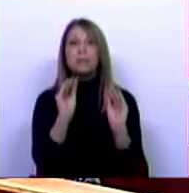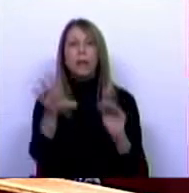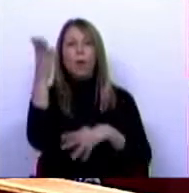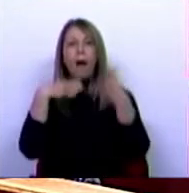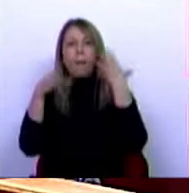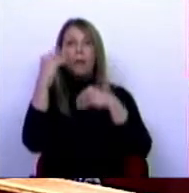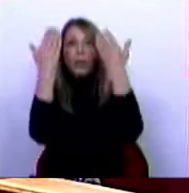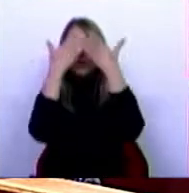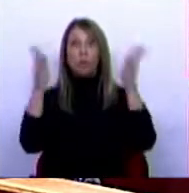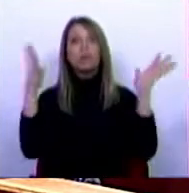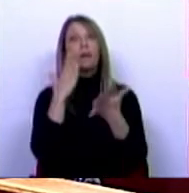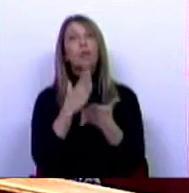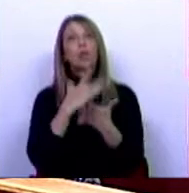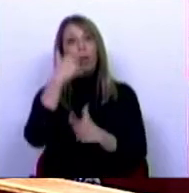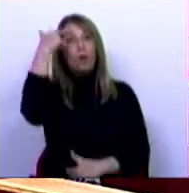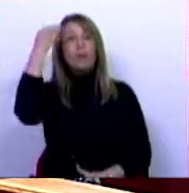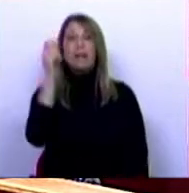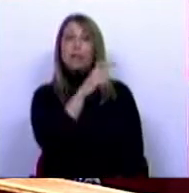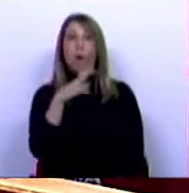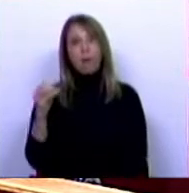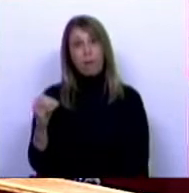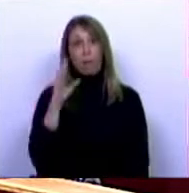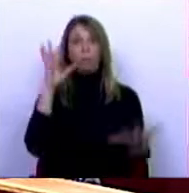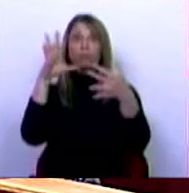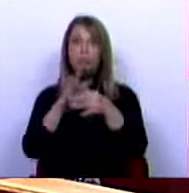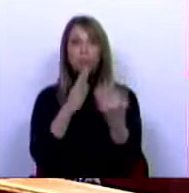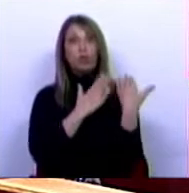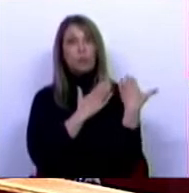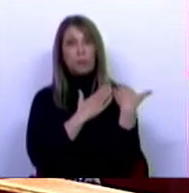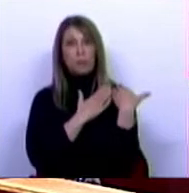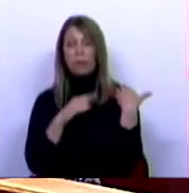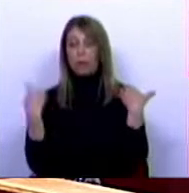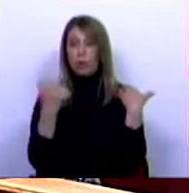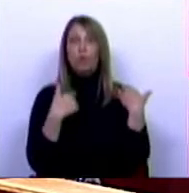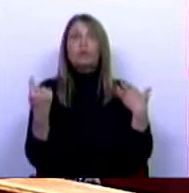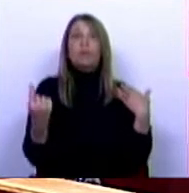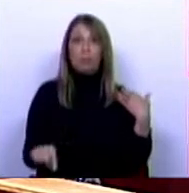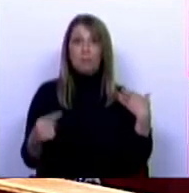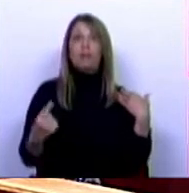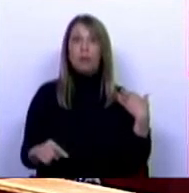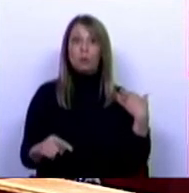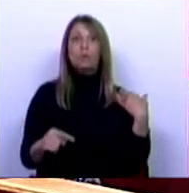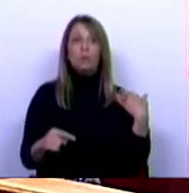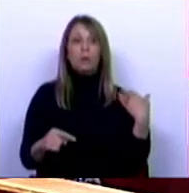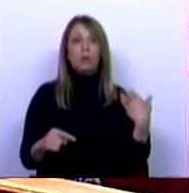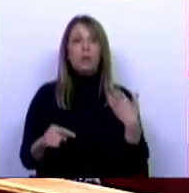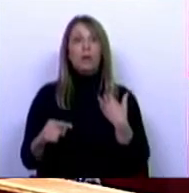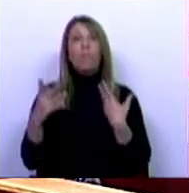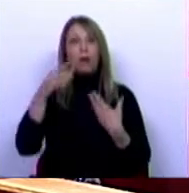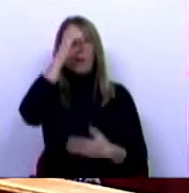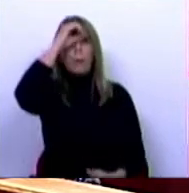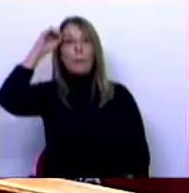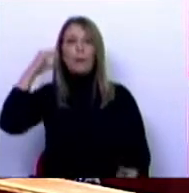estudo e compreensão dos erros, refletindo sobre a responsabilidade que todos temos para que a amnésia não se instale e os